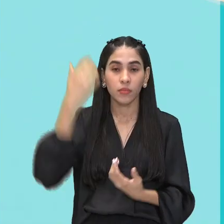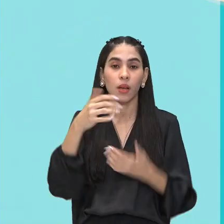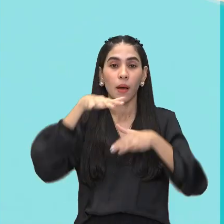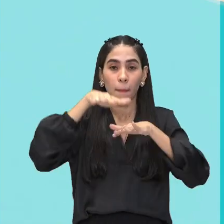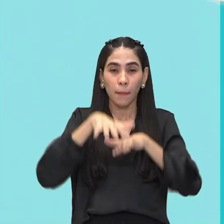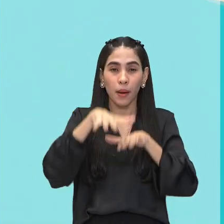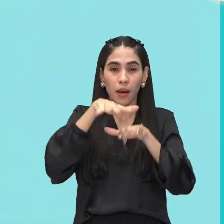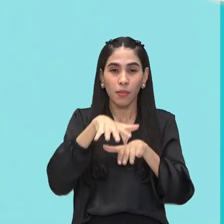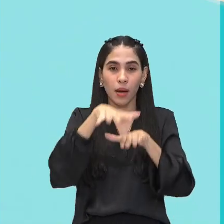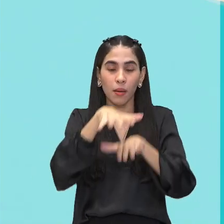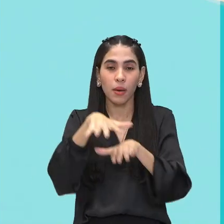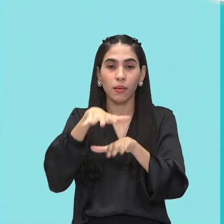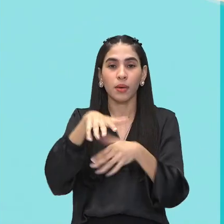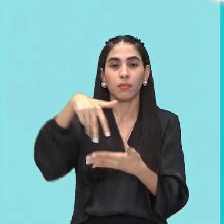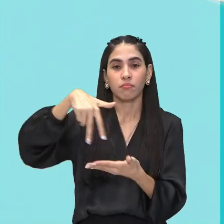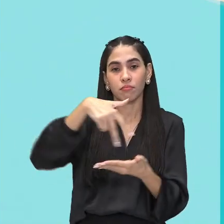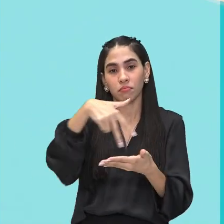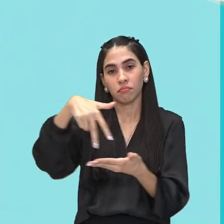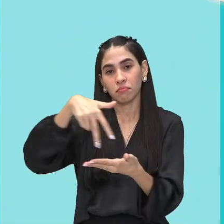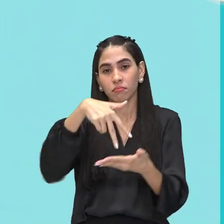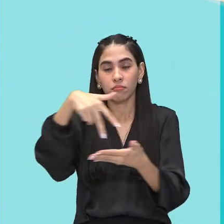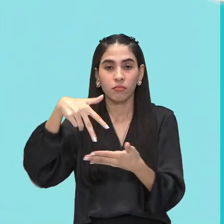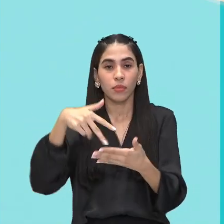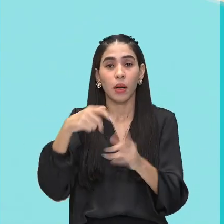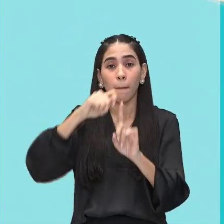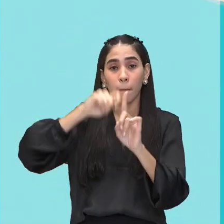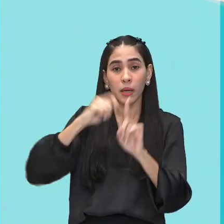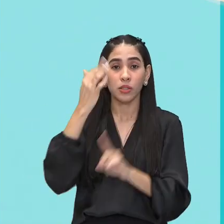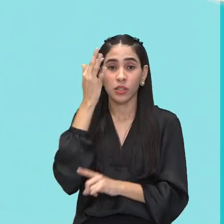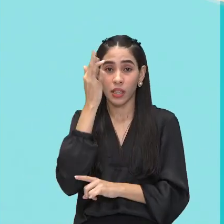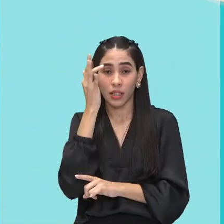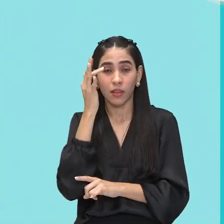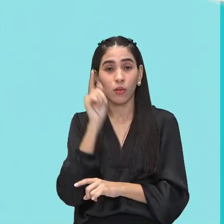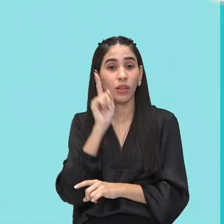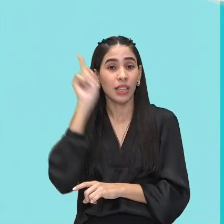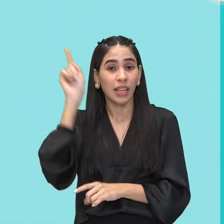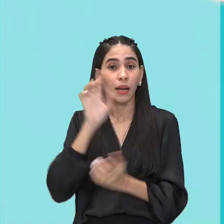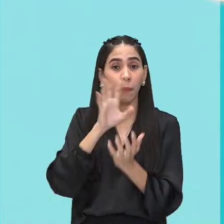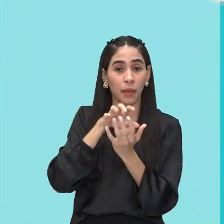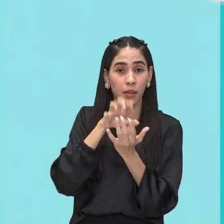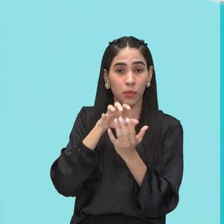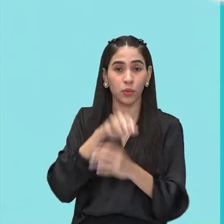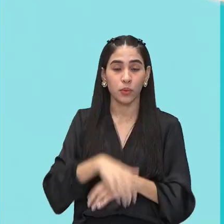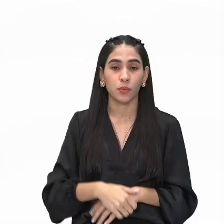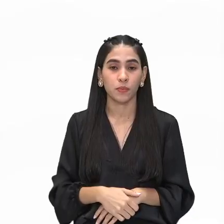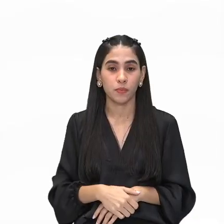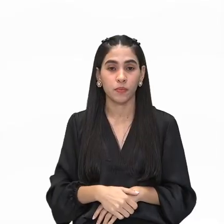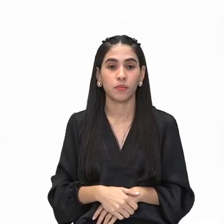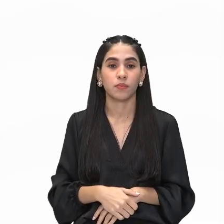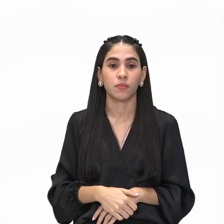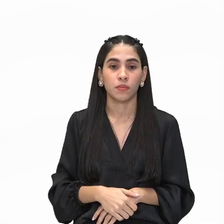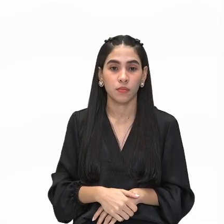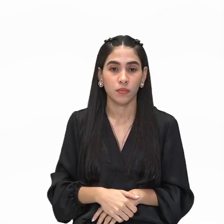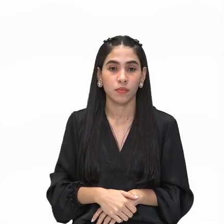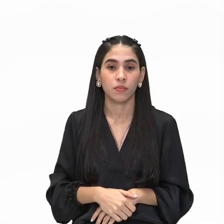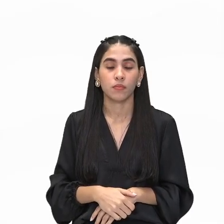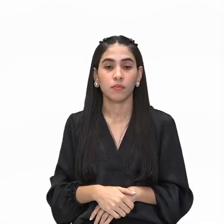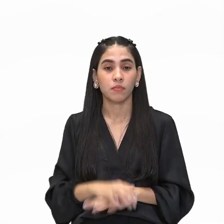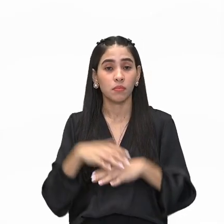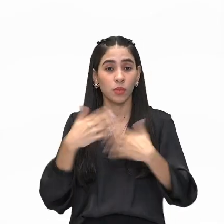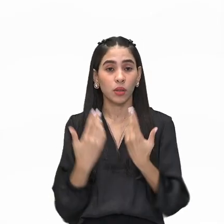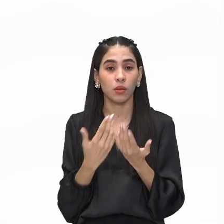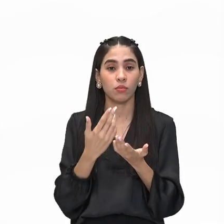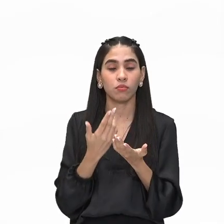ruas no desfile durante o carnaval, lá em Recife. Bem, manter uma